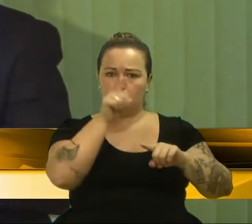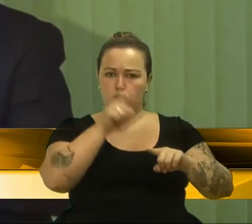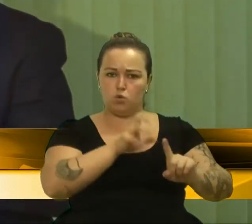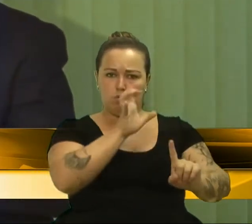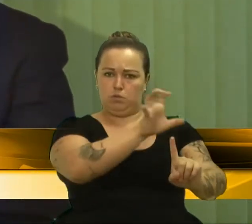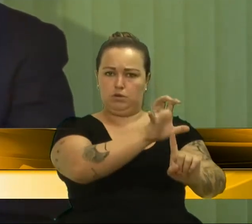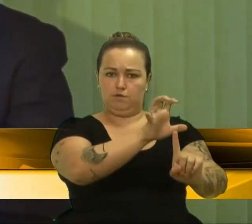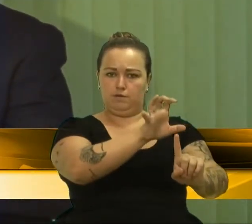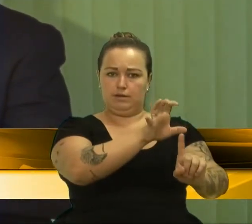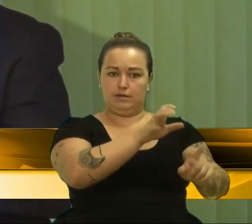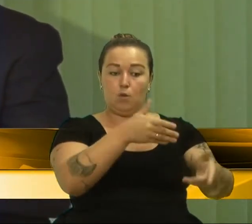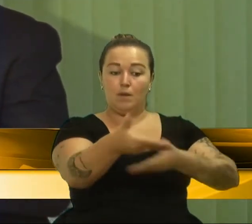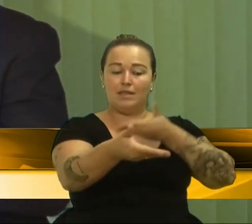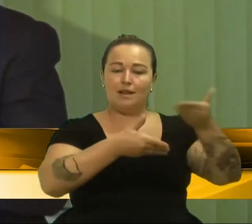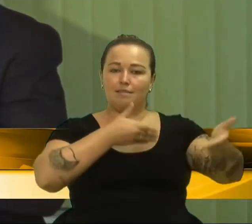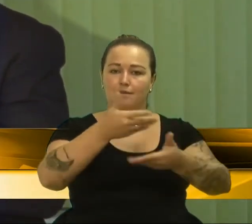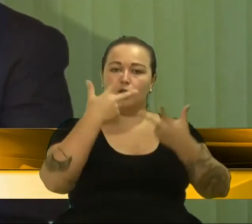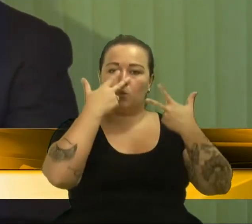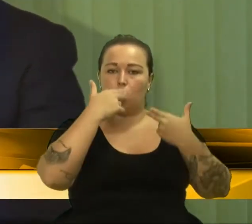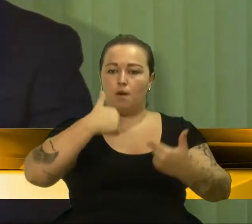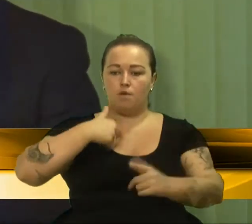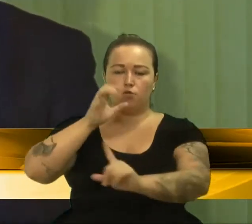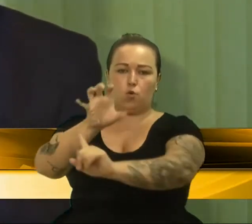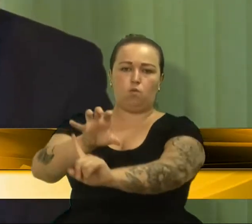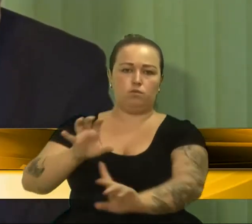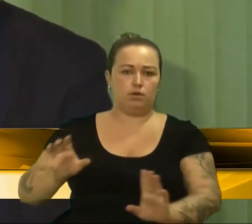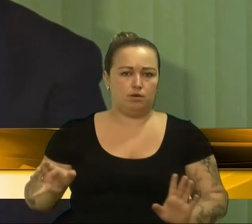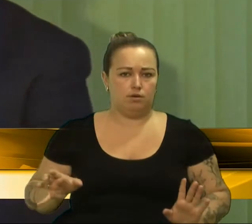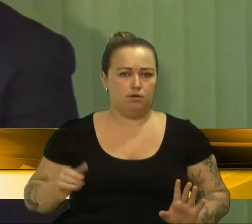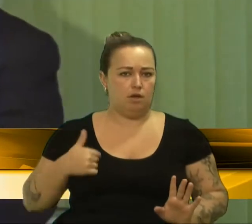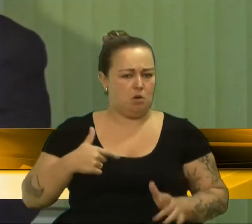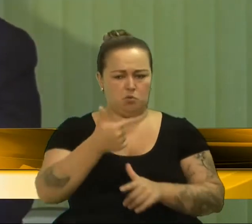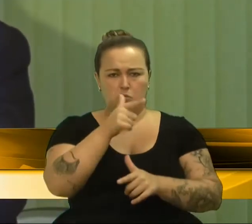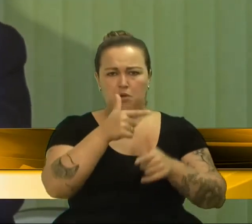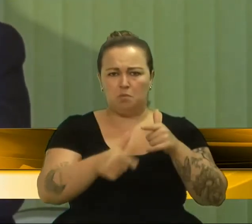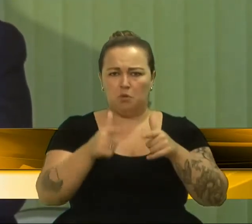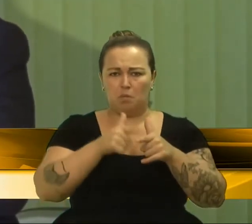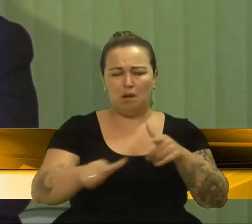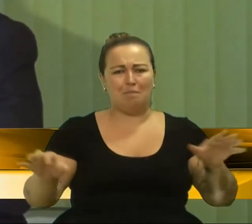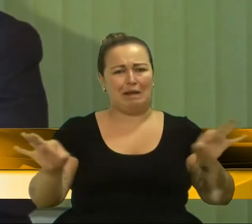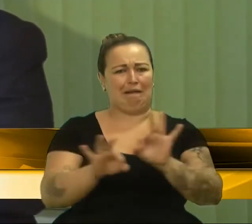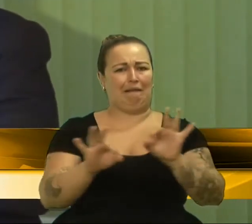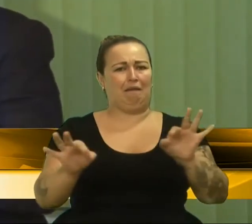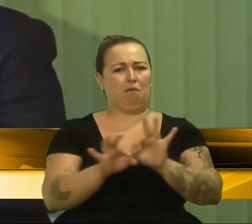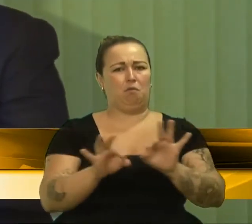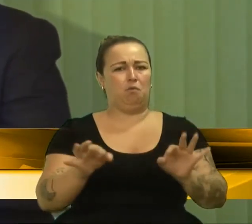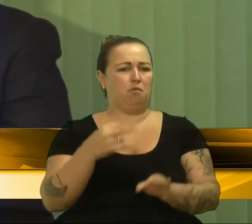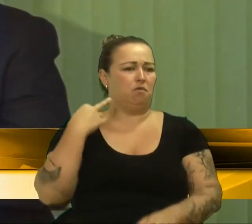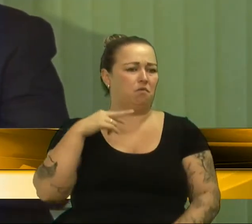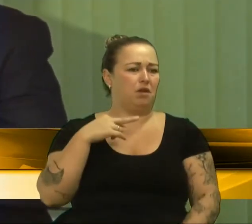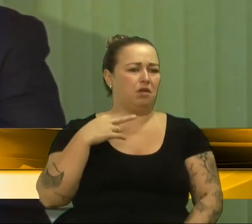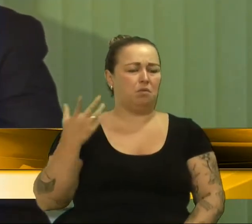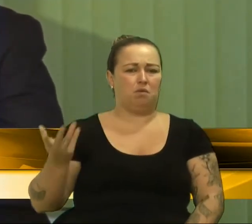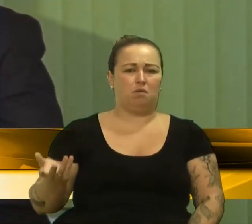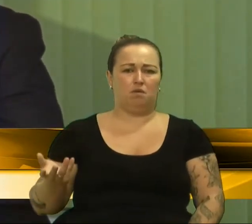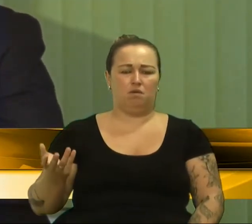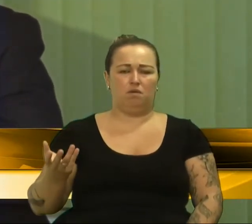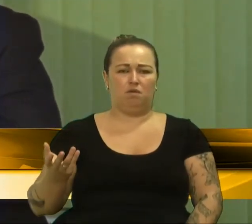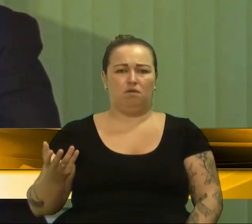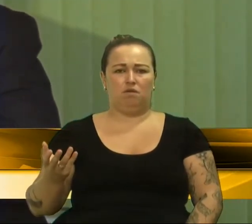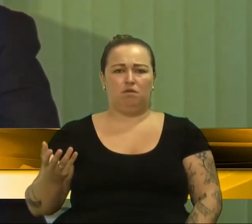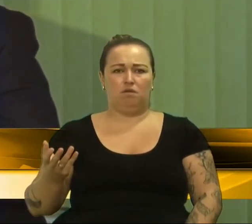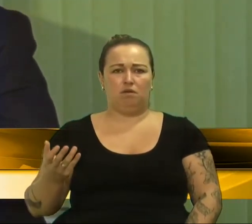tratando como oposição. E eu não tenho nenhum problema com o vice, que é do meu partido, um colega honrado,